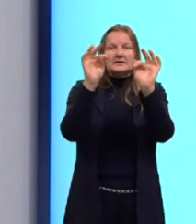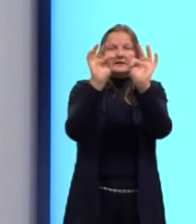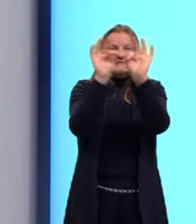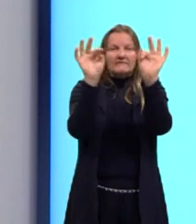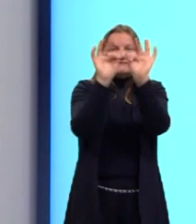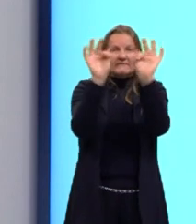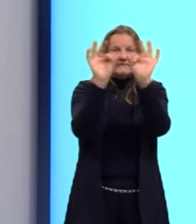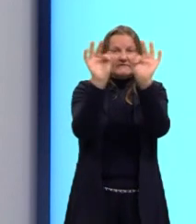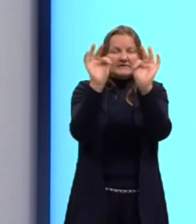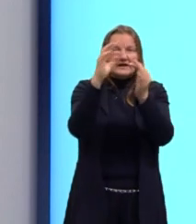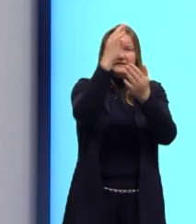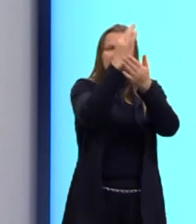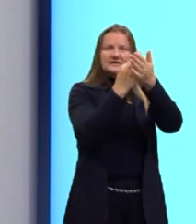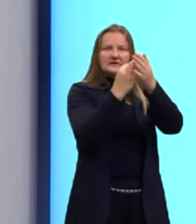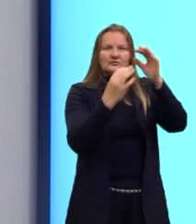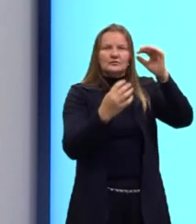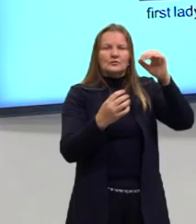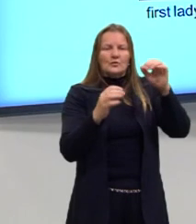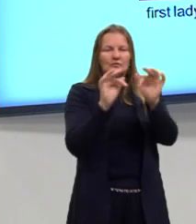elas são palavras de ligação.